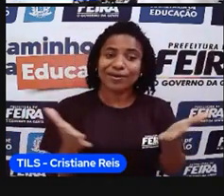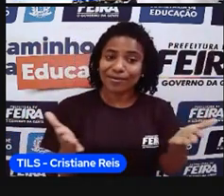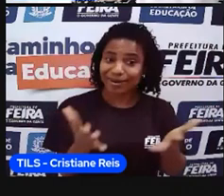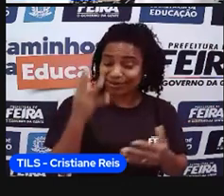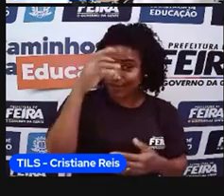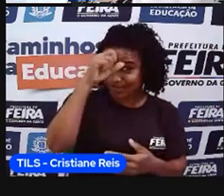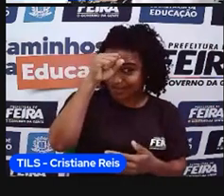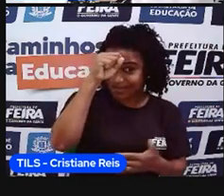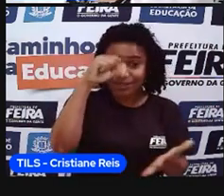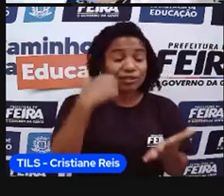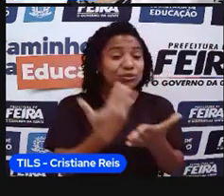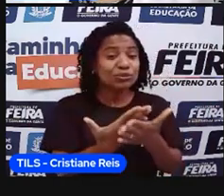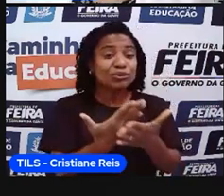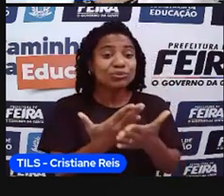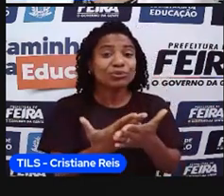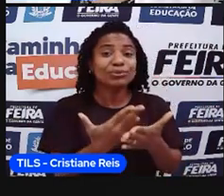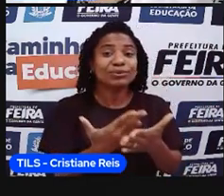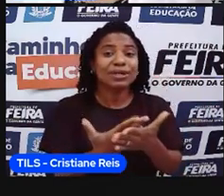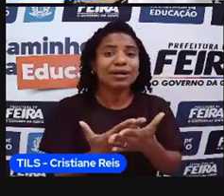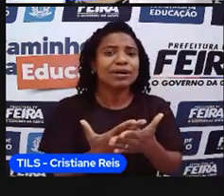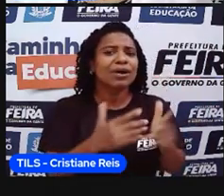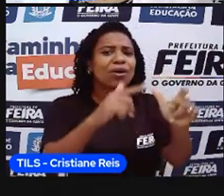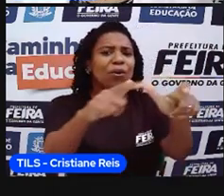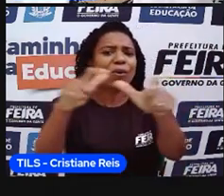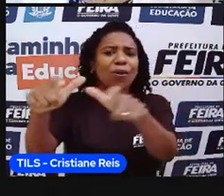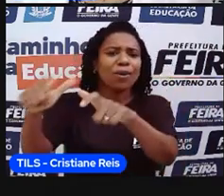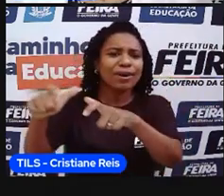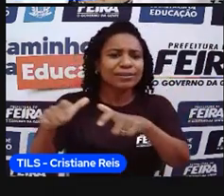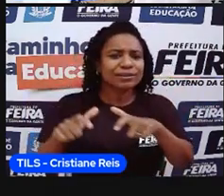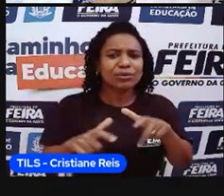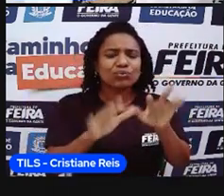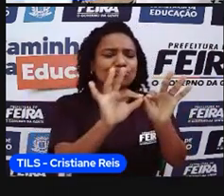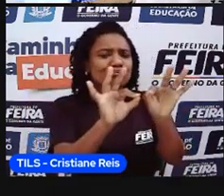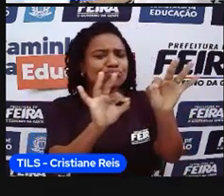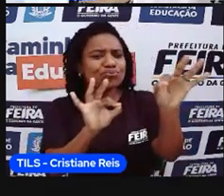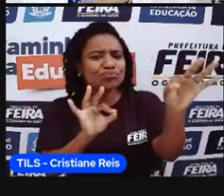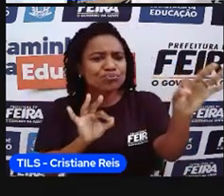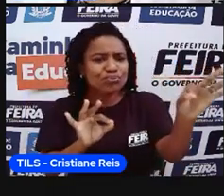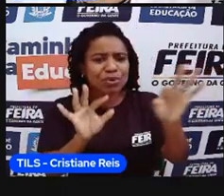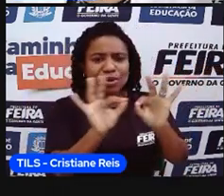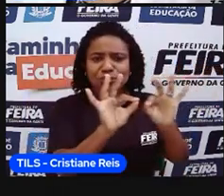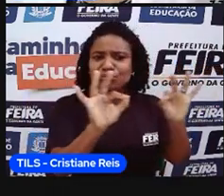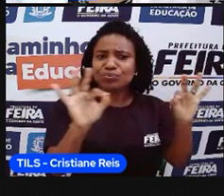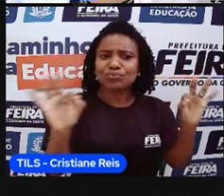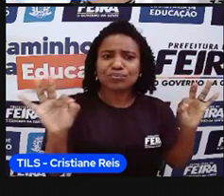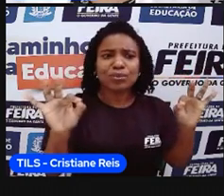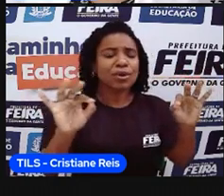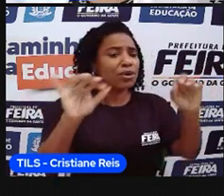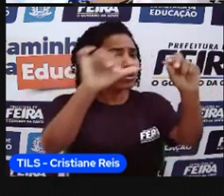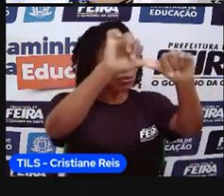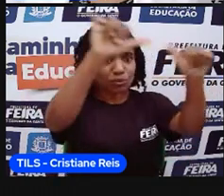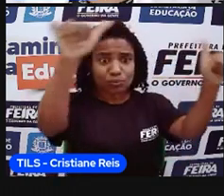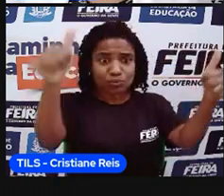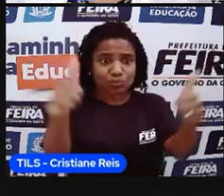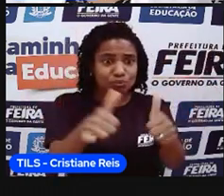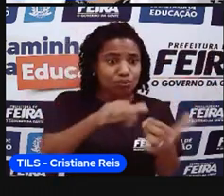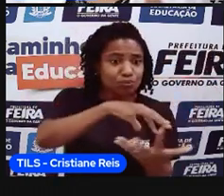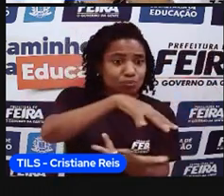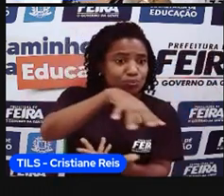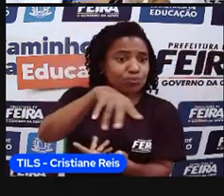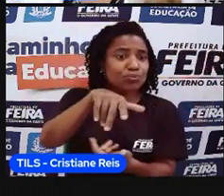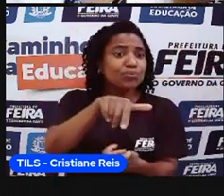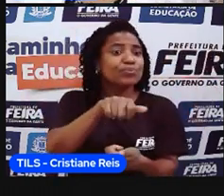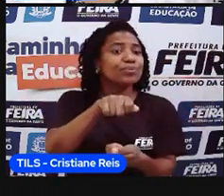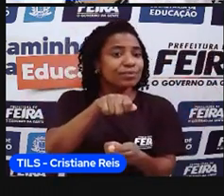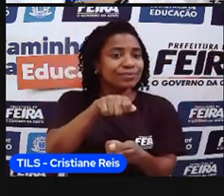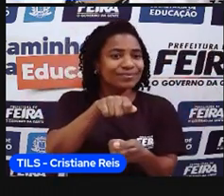sobre a localização e extensão do território brasileiro. Onde será que ele está no mundo, né? É o que nós vamos aprender hoje. E